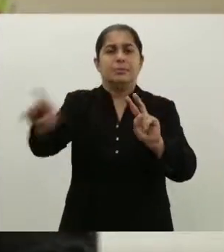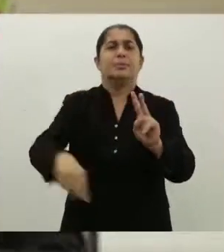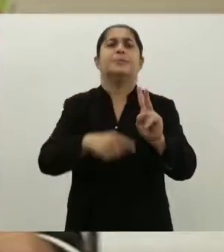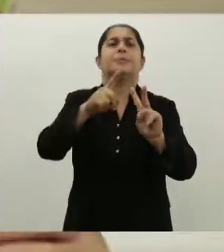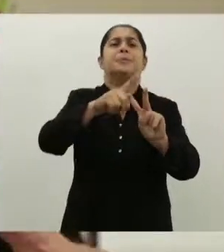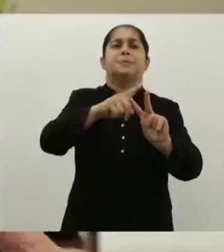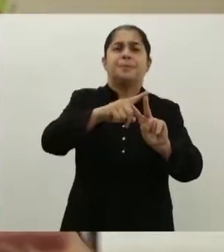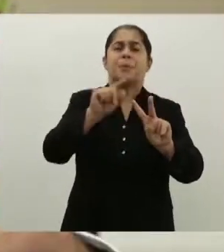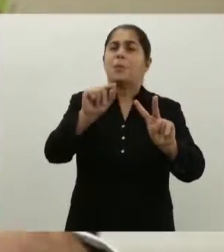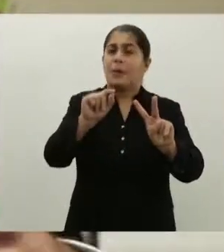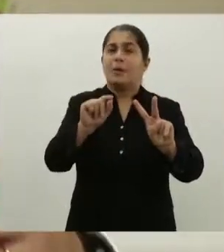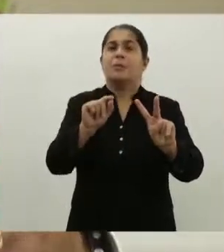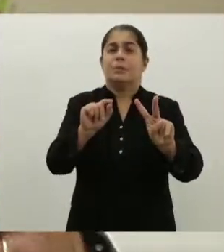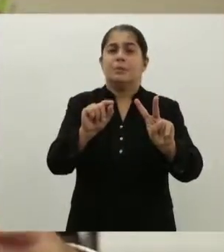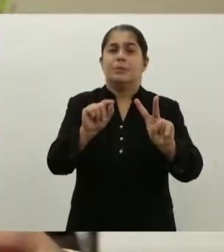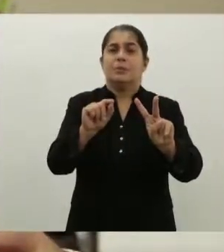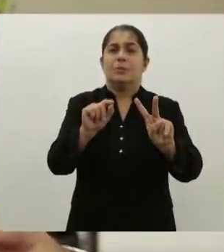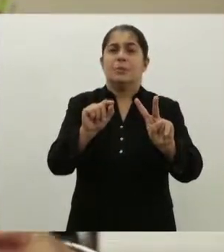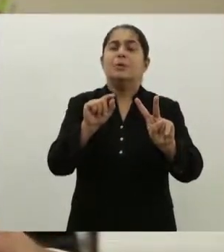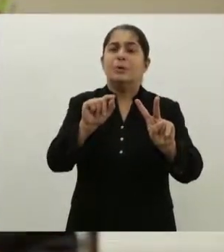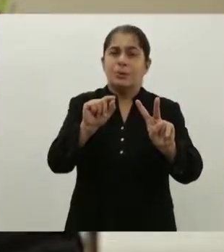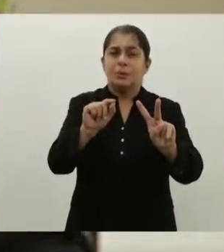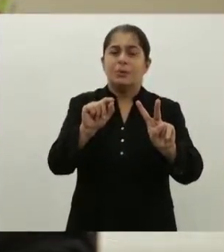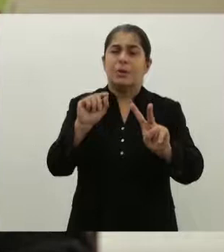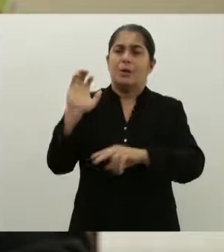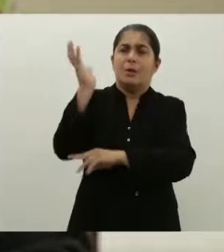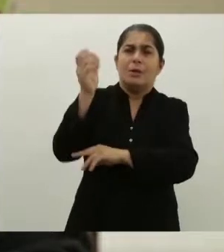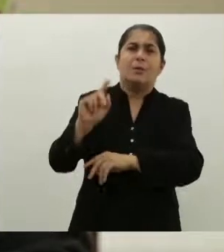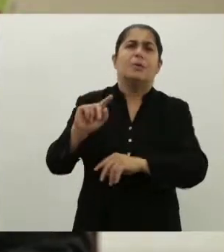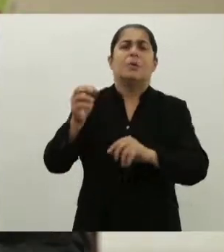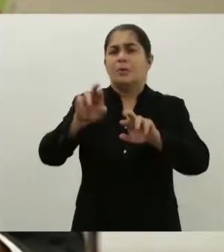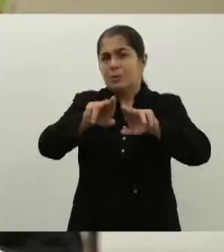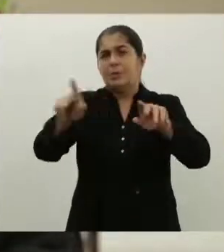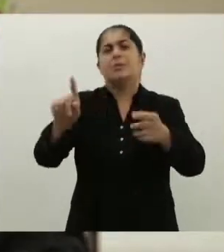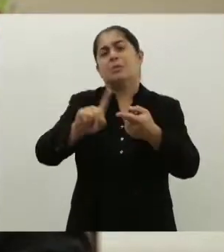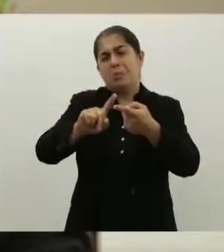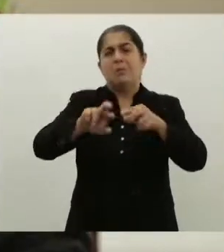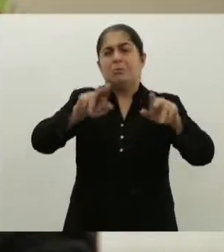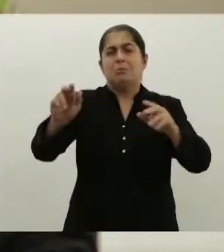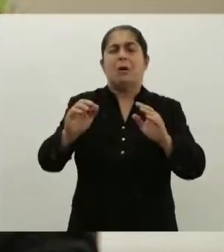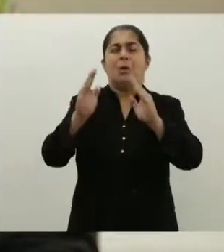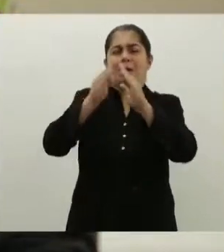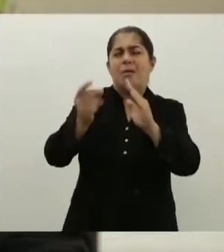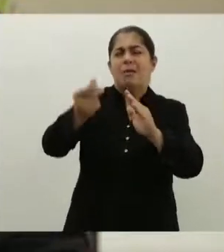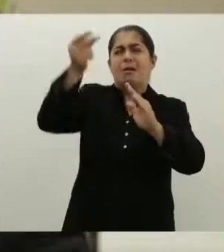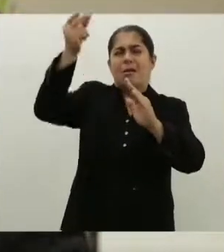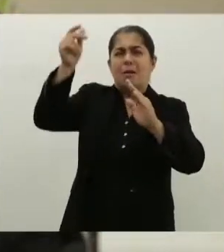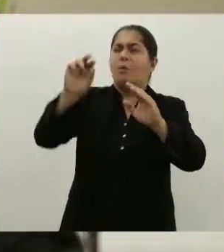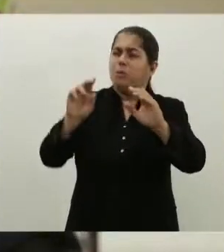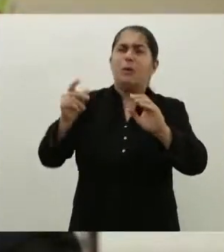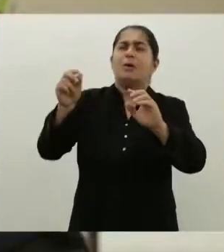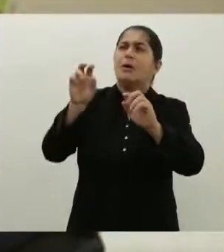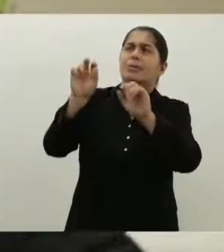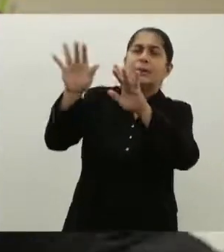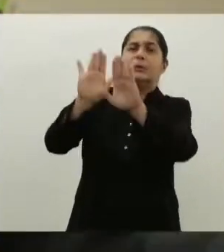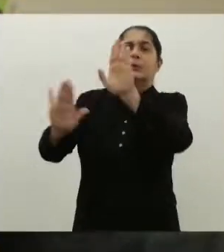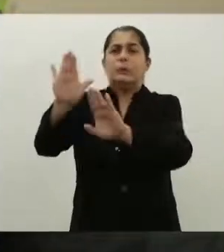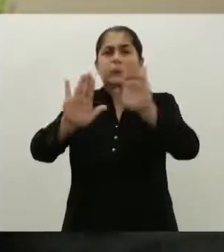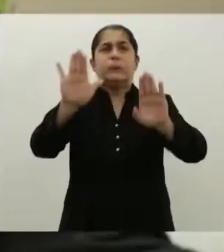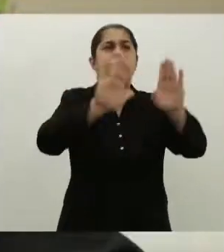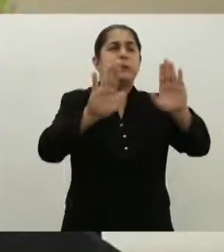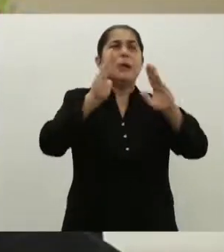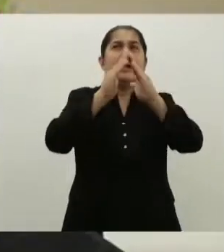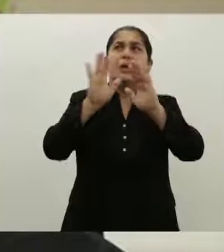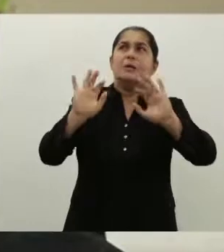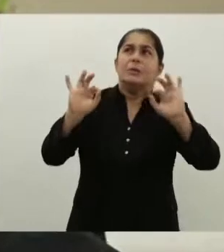Nós temos também o cuidado especial e a preocupação com a preservação do patrimônio histórico, porque toda festa se desenvolve no âmbito